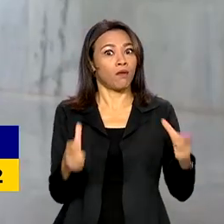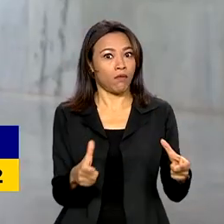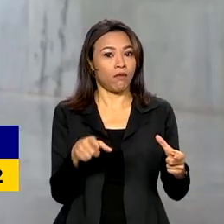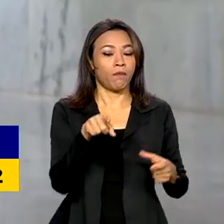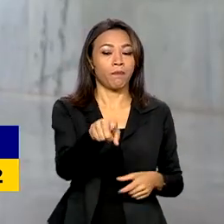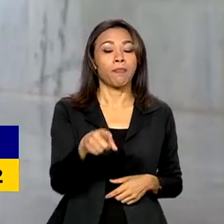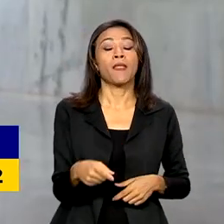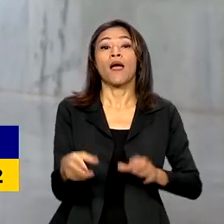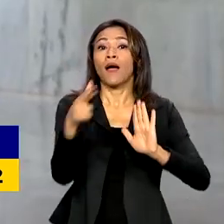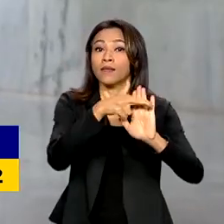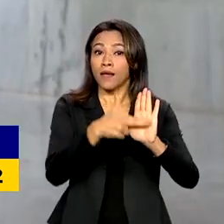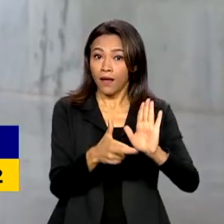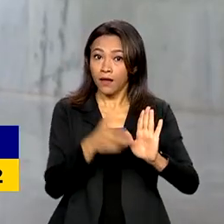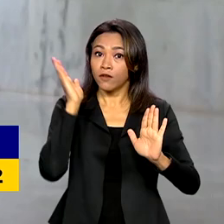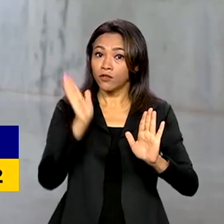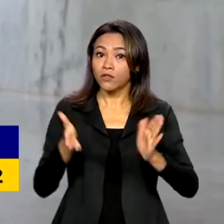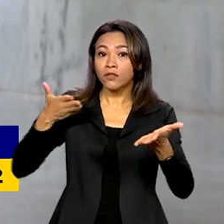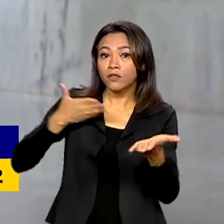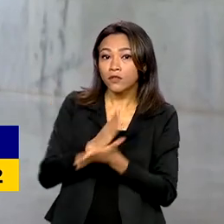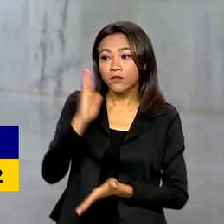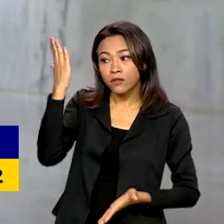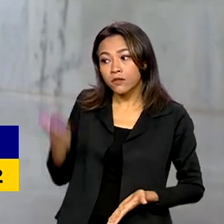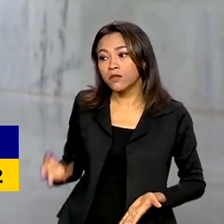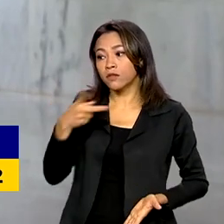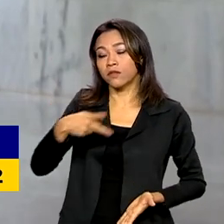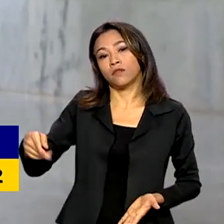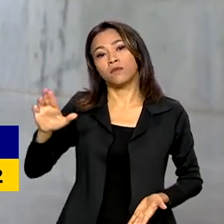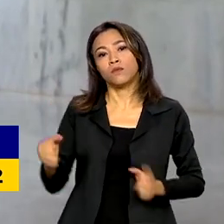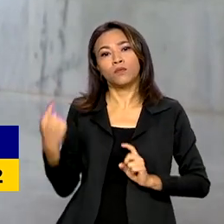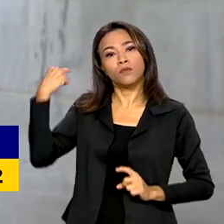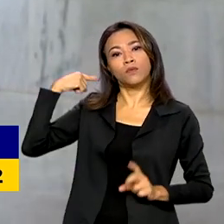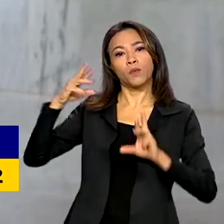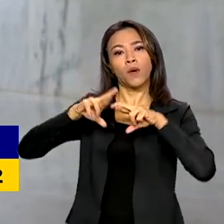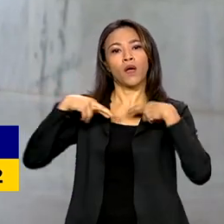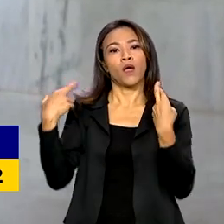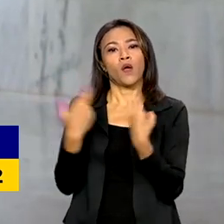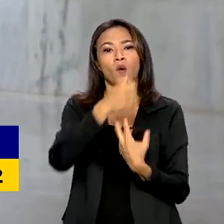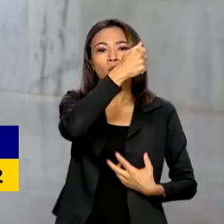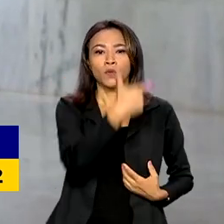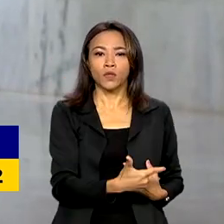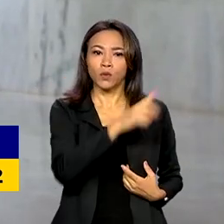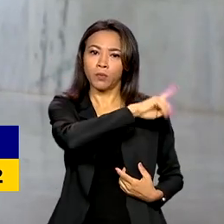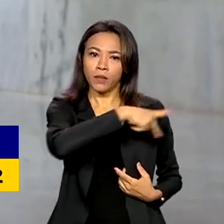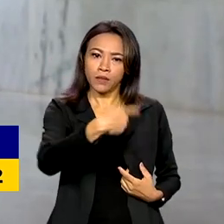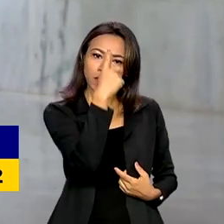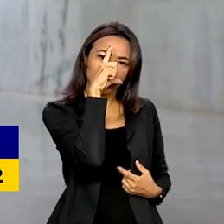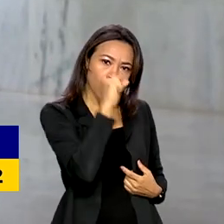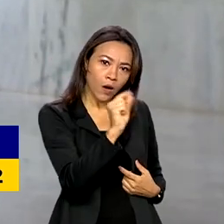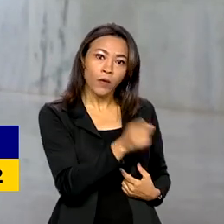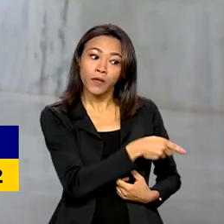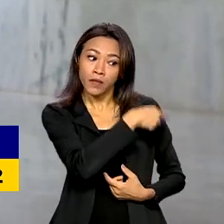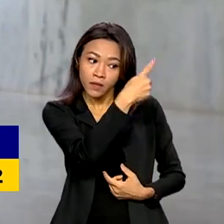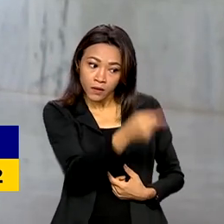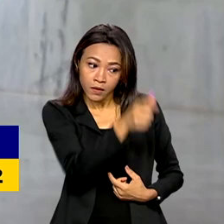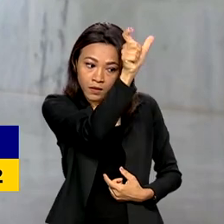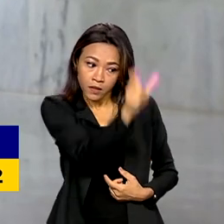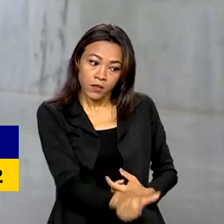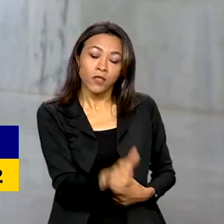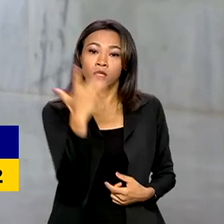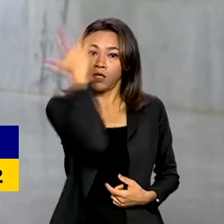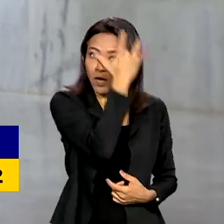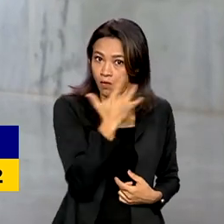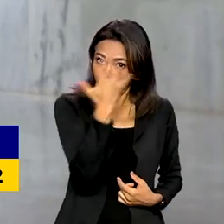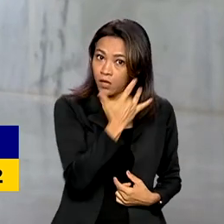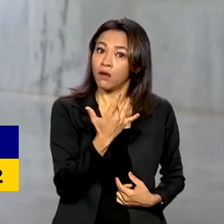medidas foram aprovadas pelo presidente Lula durante reunião com o vice-presidente e ministro do desenvolvimento e da indústria,